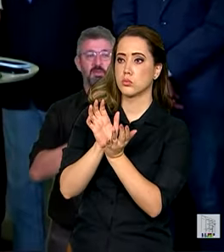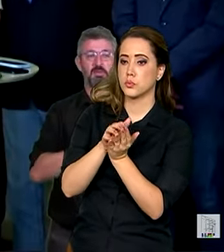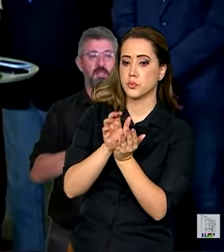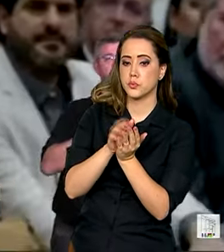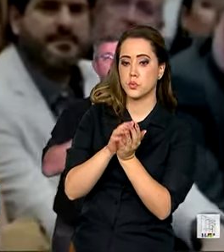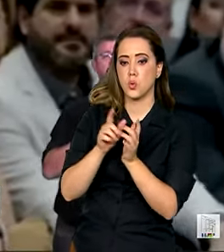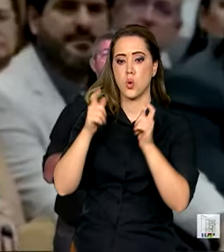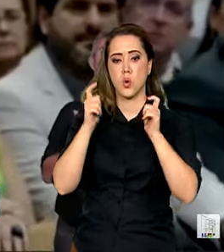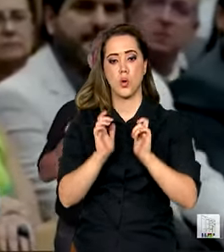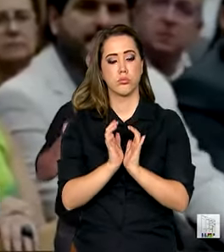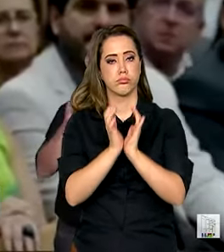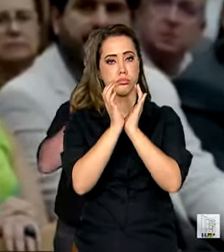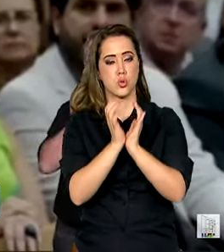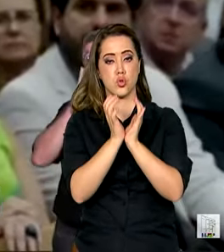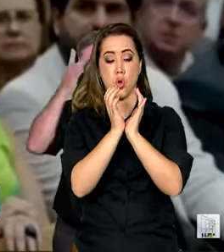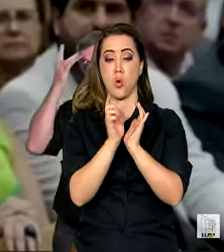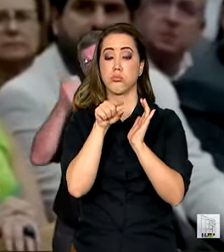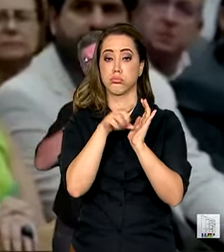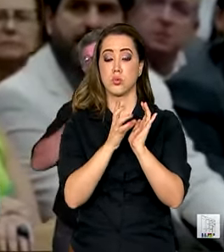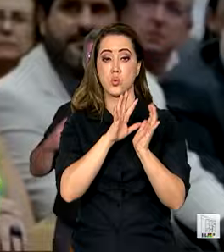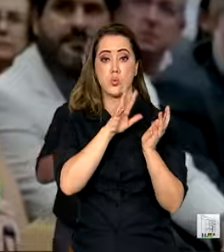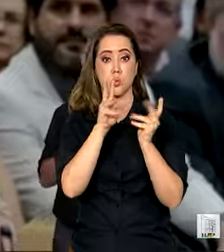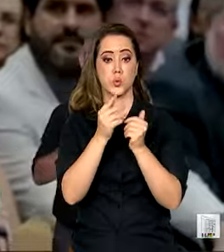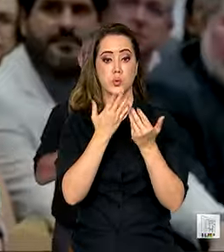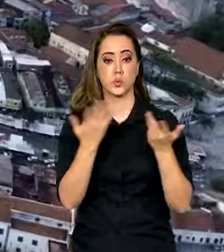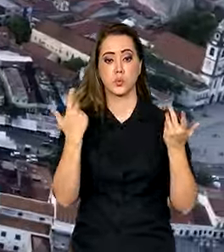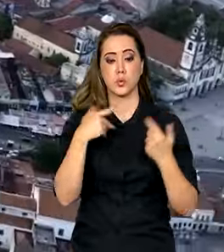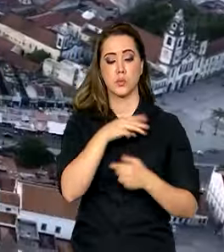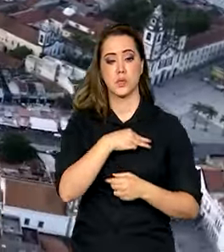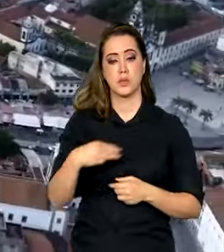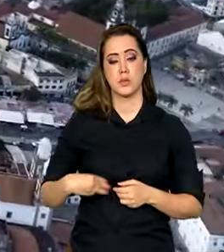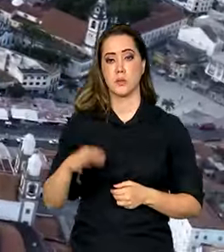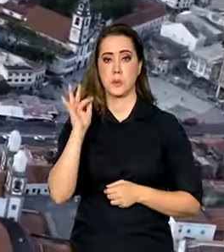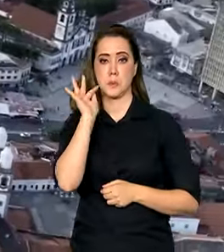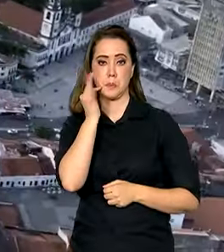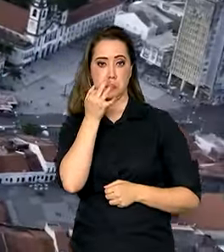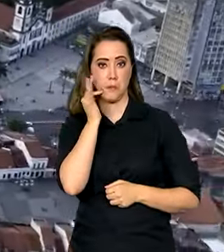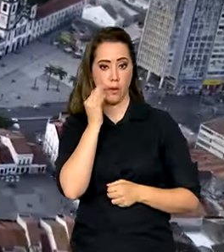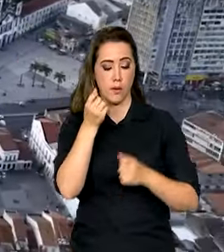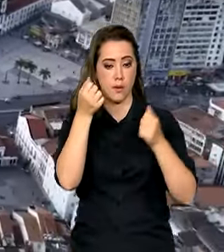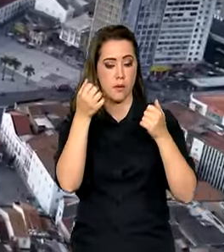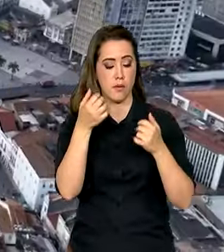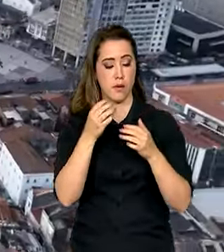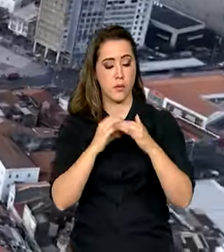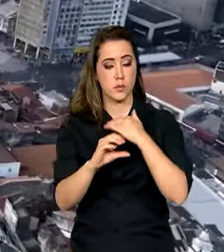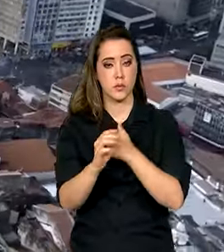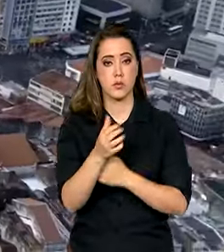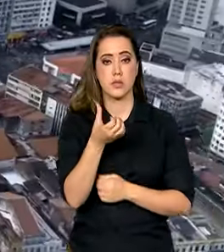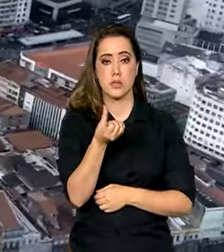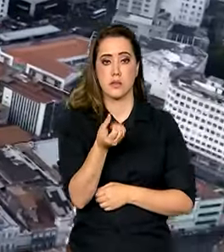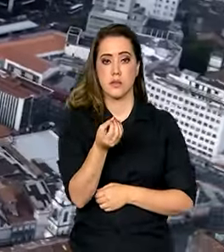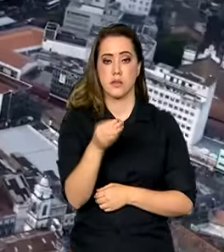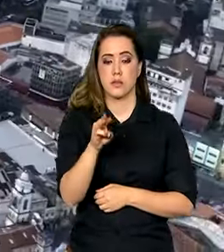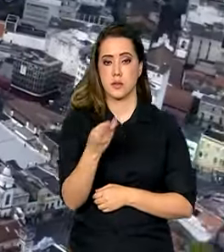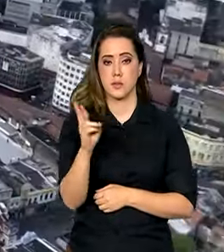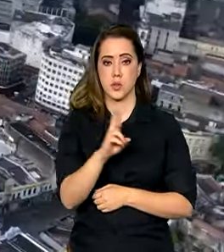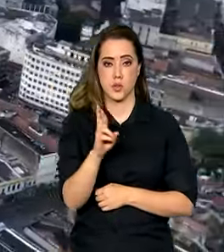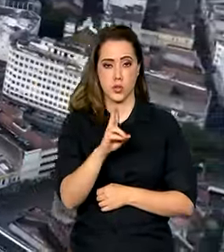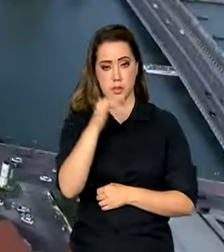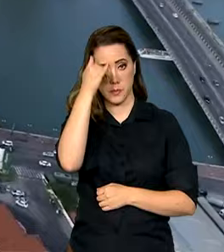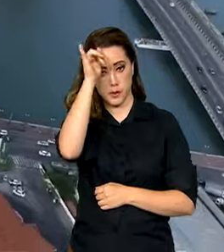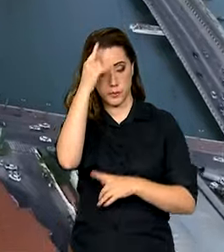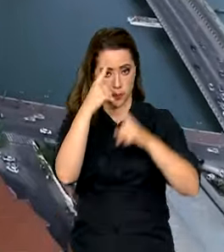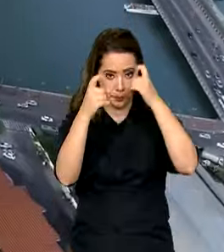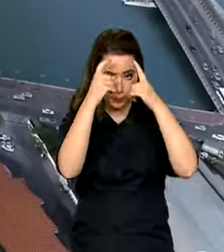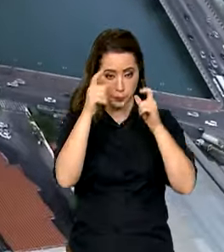Copa do Mundo, o ministro da Justiça, Flávio Dino, liberou um total de 160 milhões para o combate à violência no Estado.